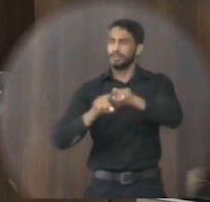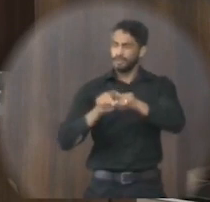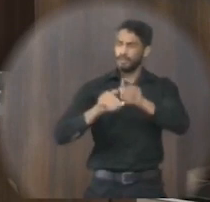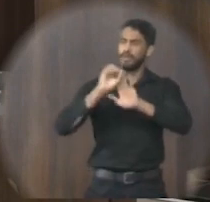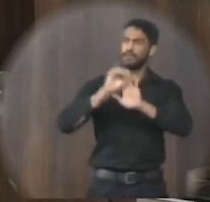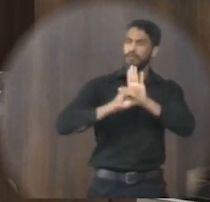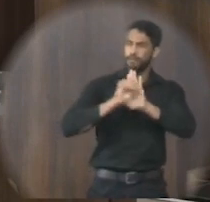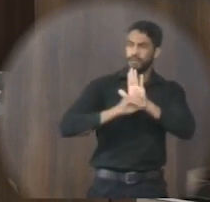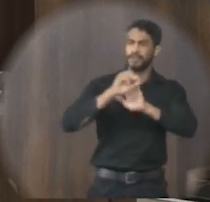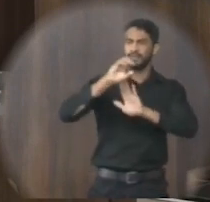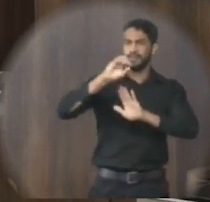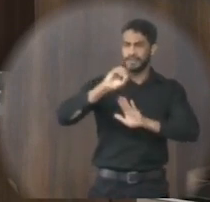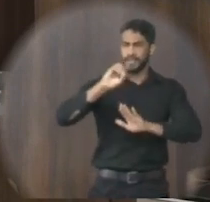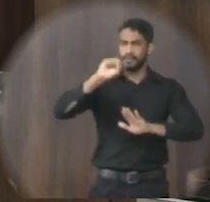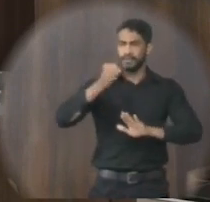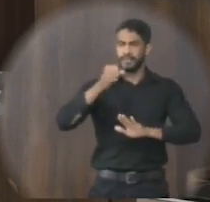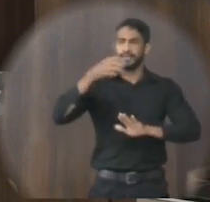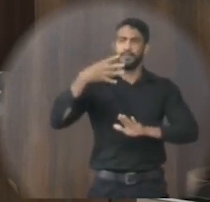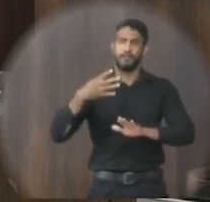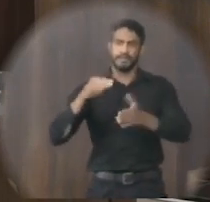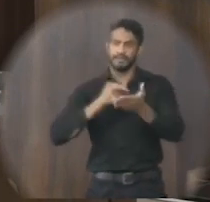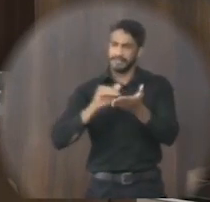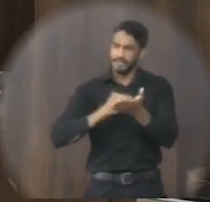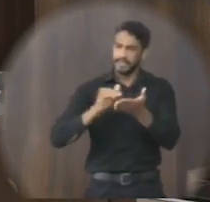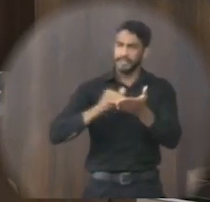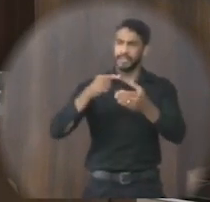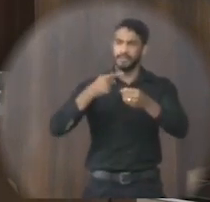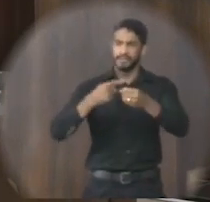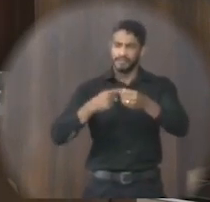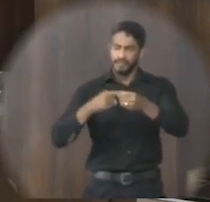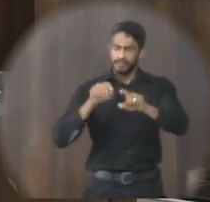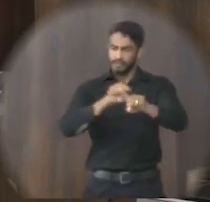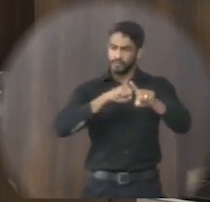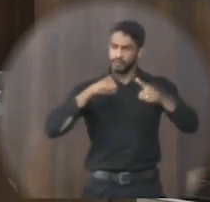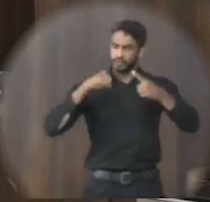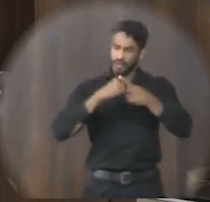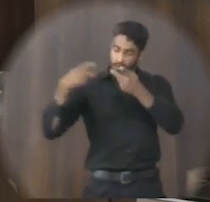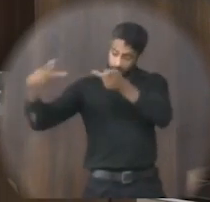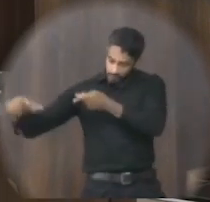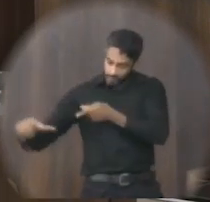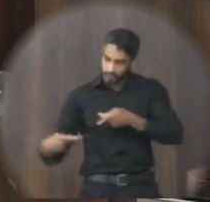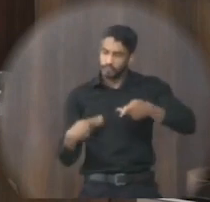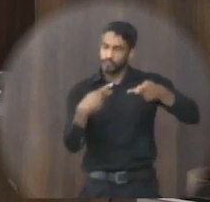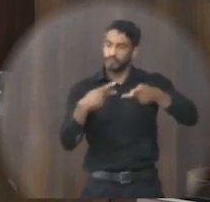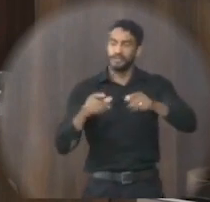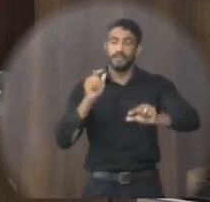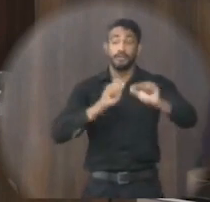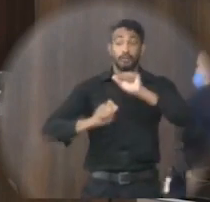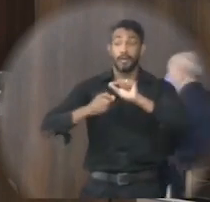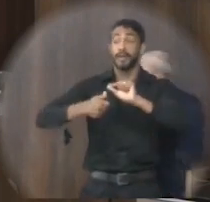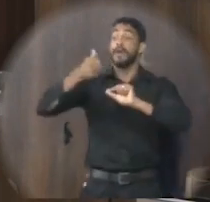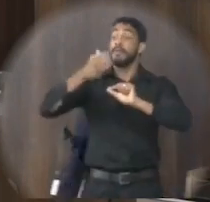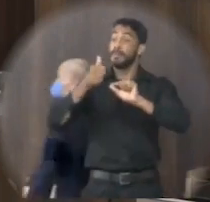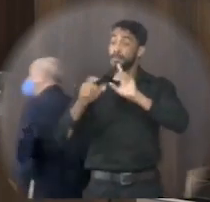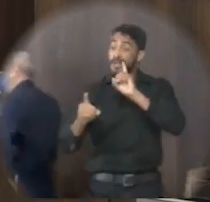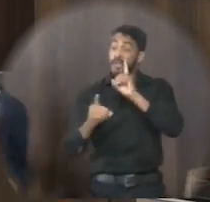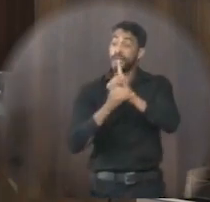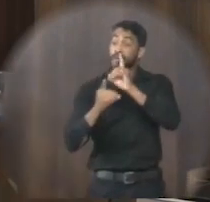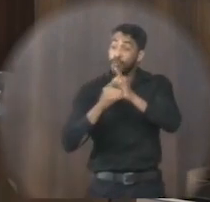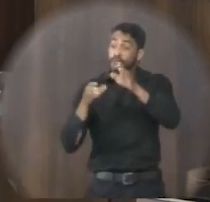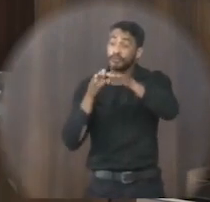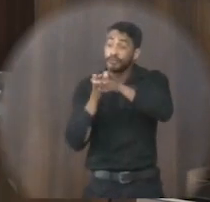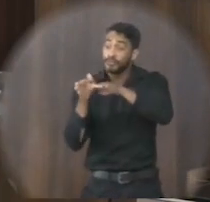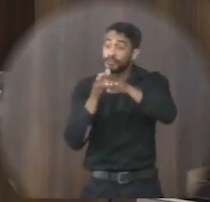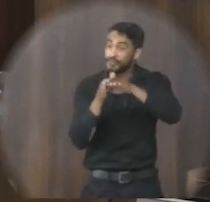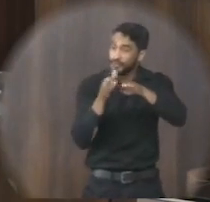084-2021 Da Secretaria Municipal de Promoção Social Convidando Para o primeiro encontro de conselheiros Da